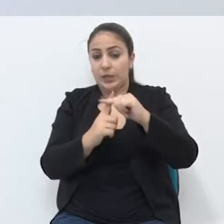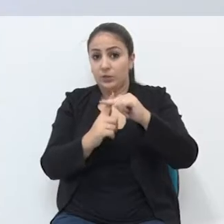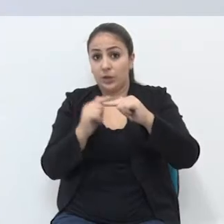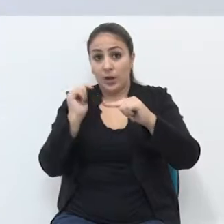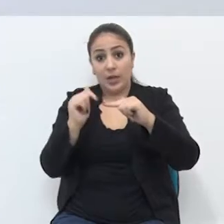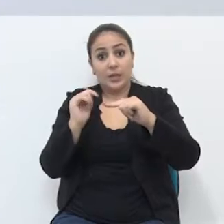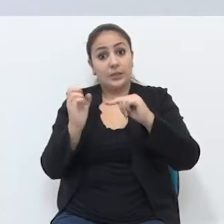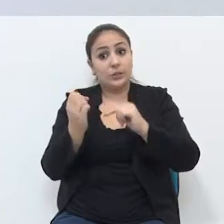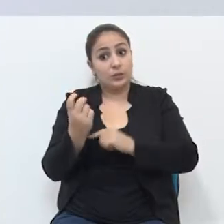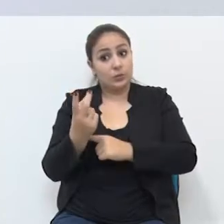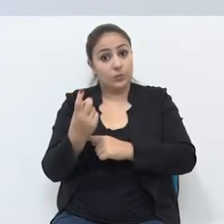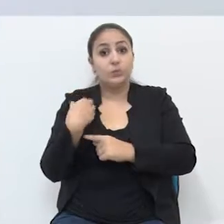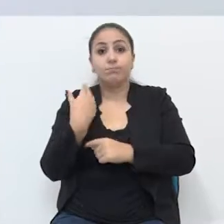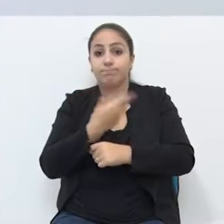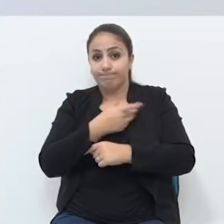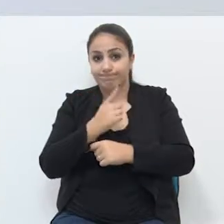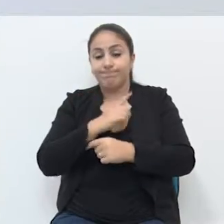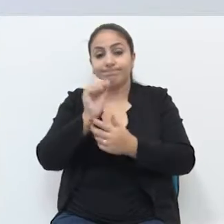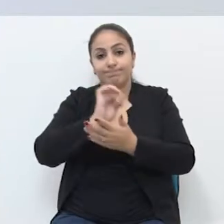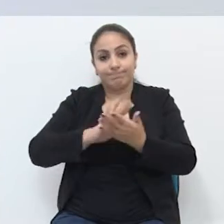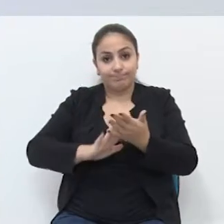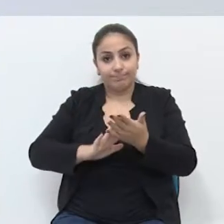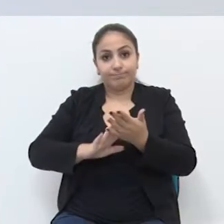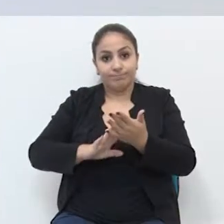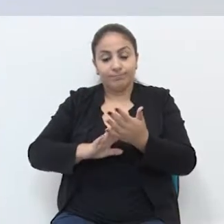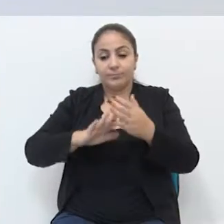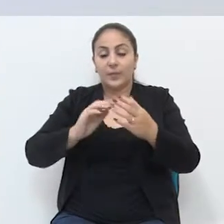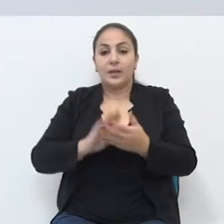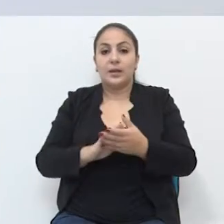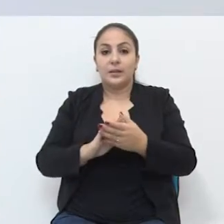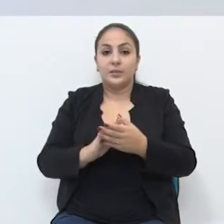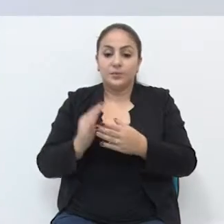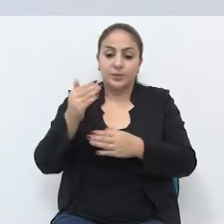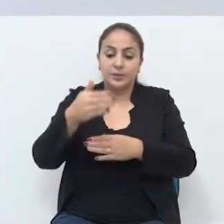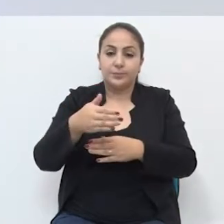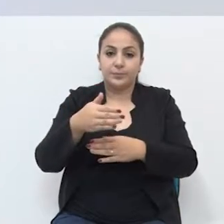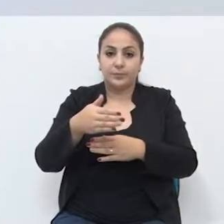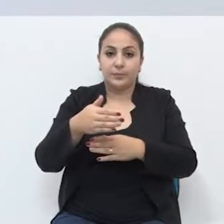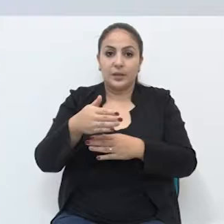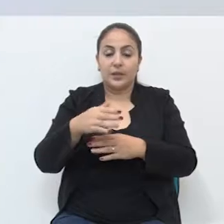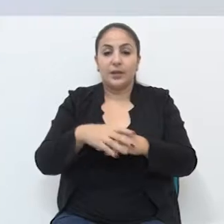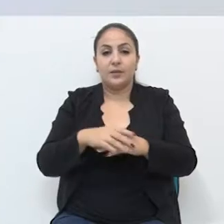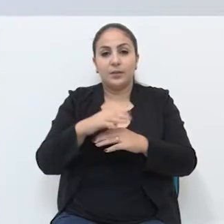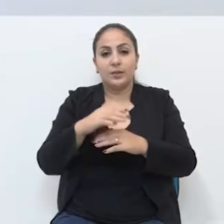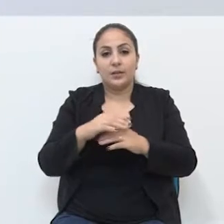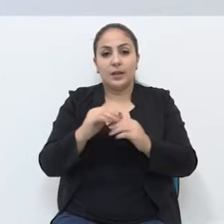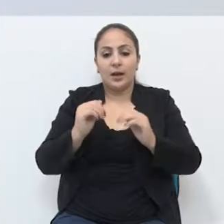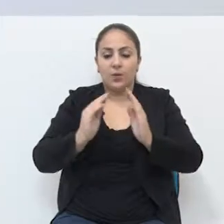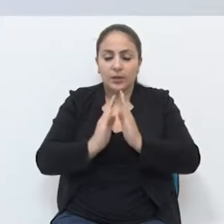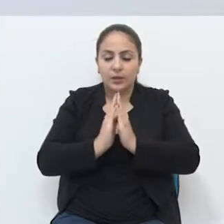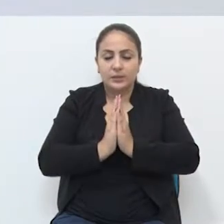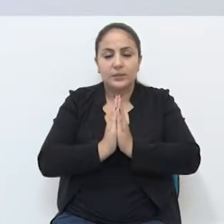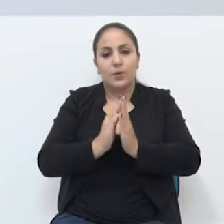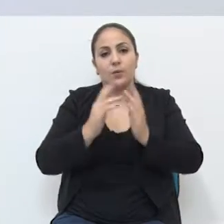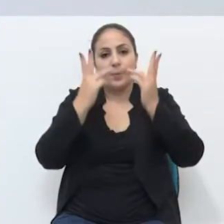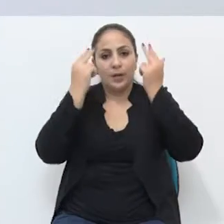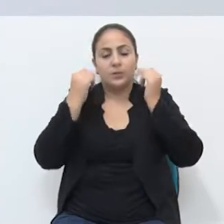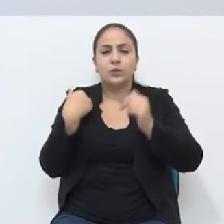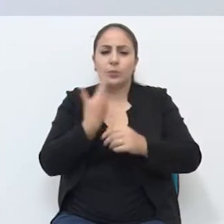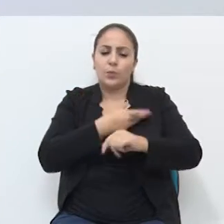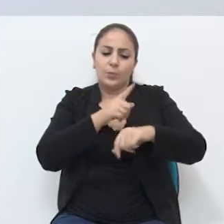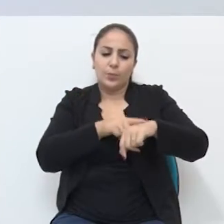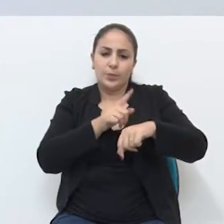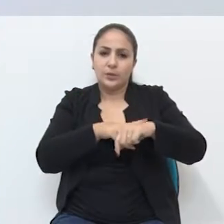Nas 12 paróquias, nós teremos a Festa da Vigília Pascal, né? E é o momento de nós, com